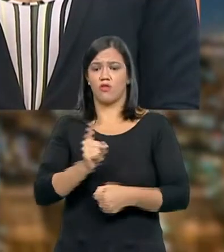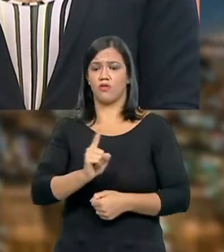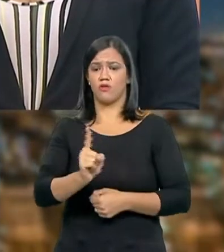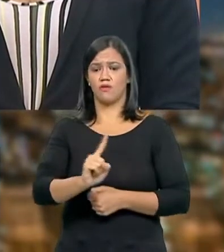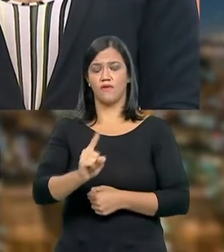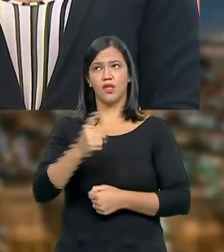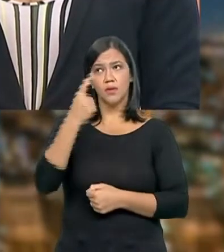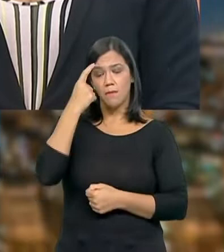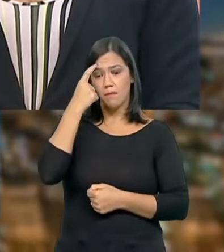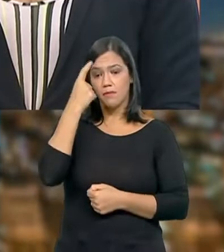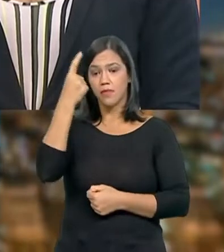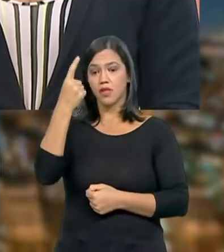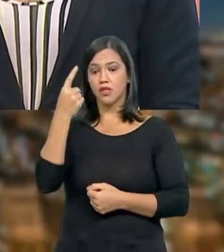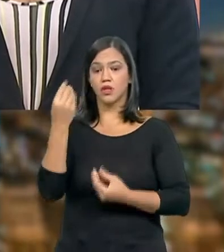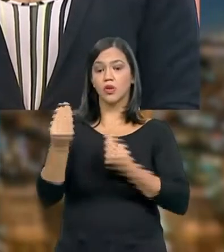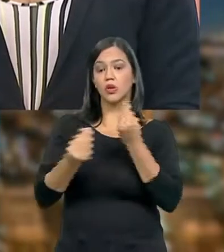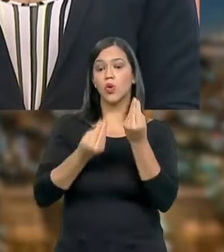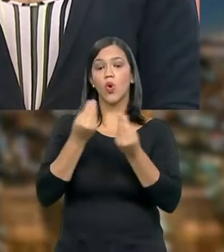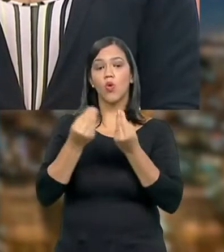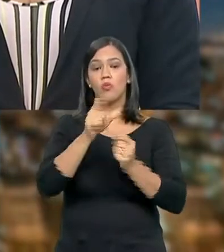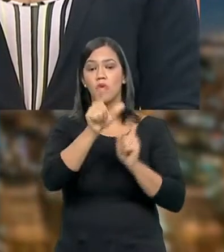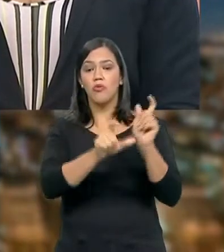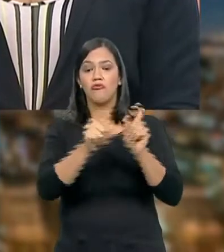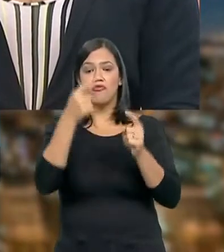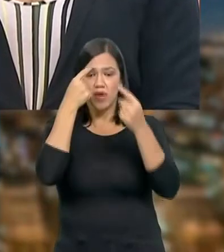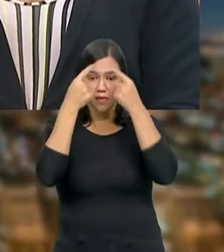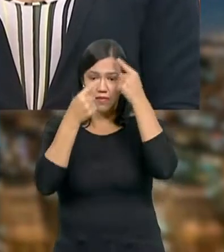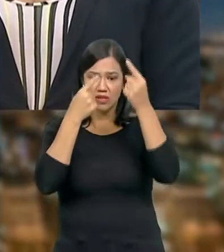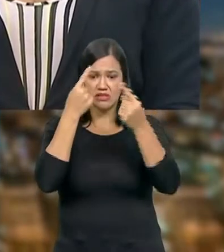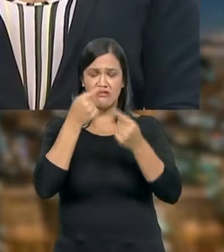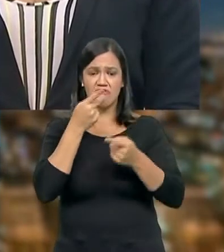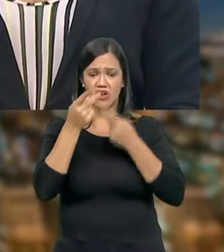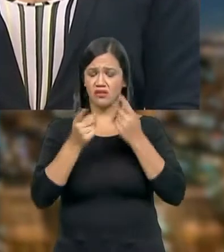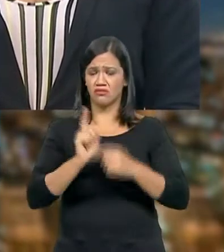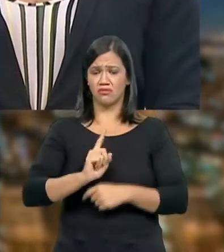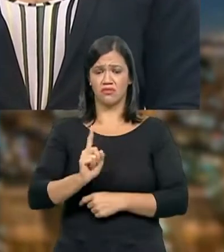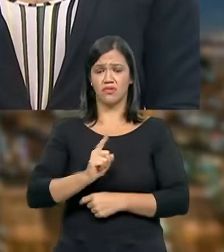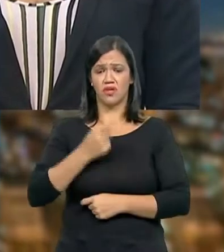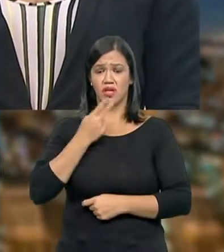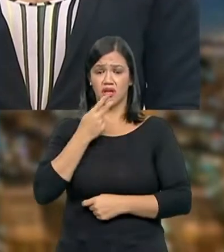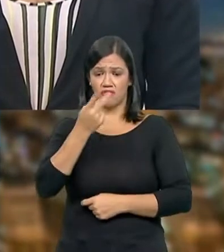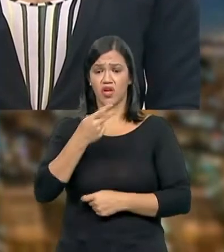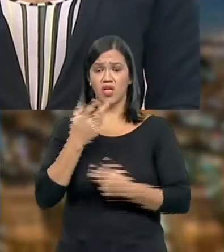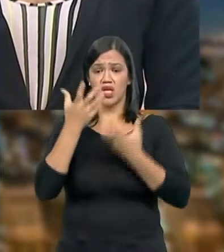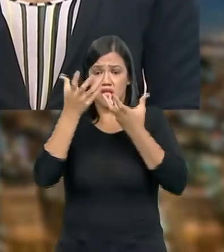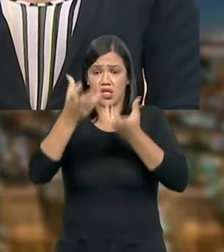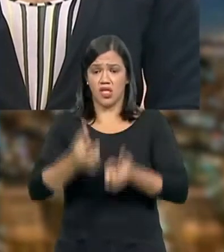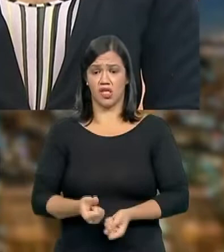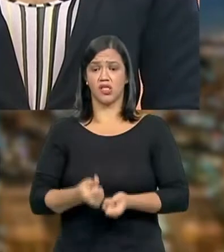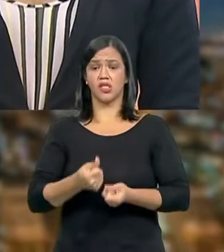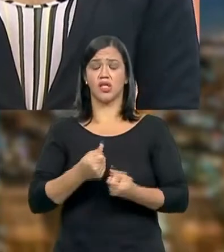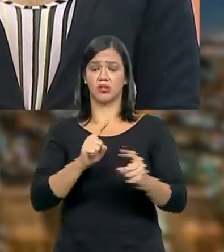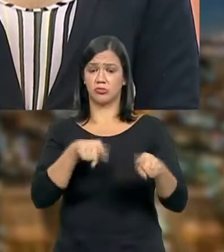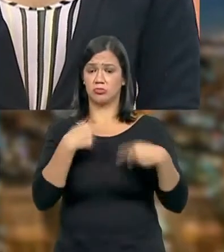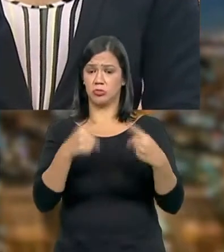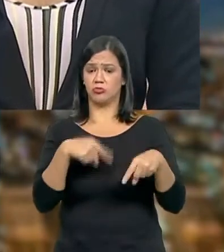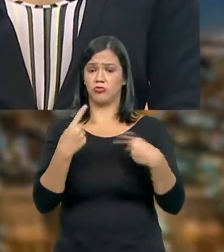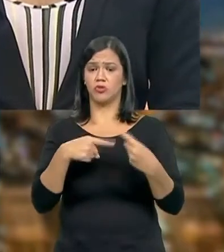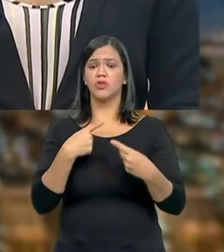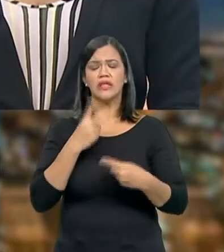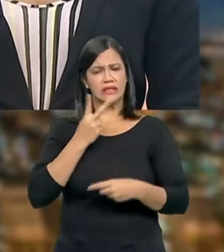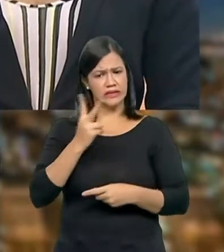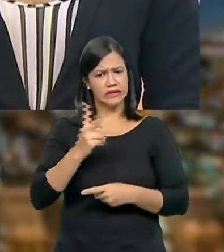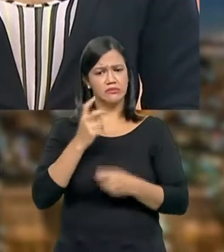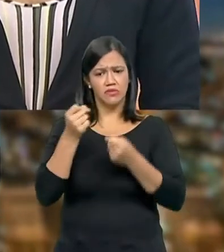pensando o que vão pensar os outros do que ele está falando. Ele fala e aguenta a mão do que ele falou. e vai fundo muitas